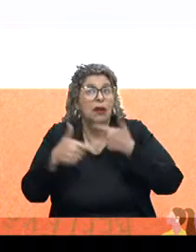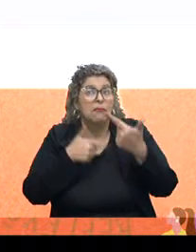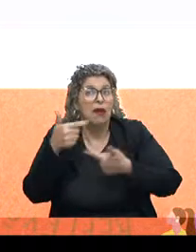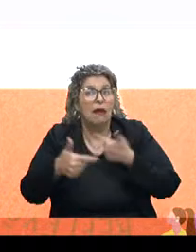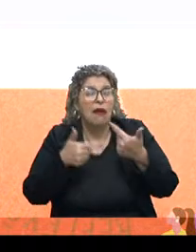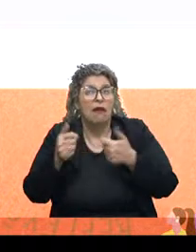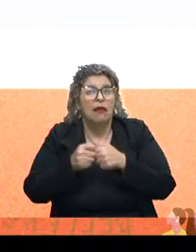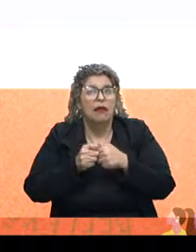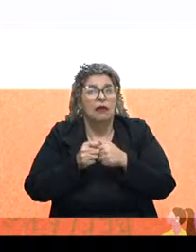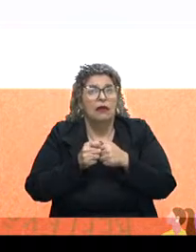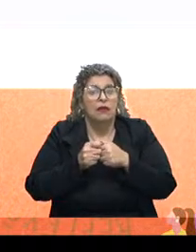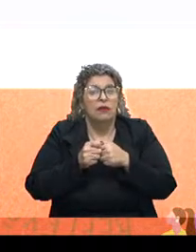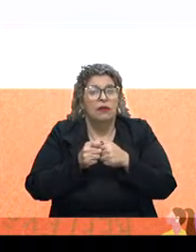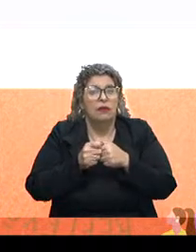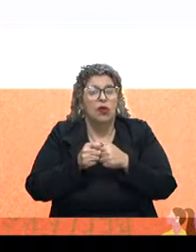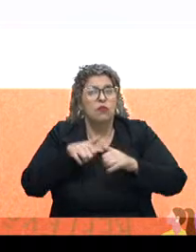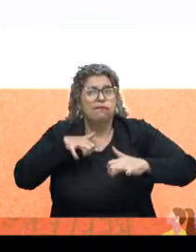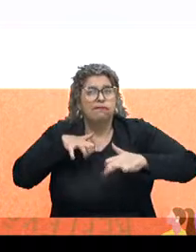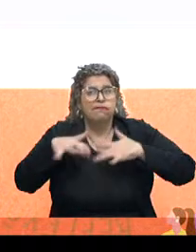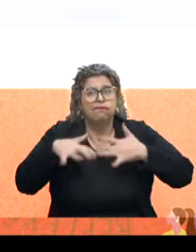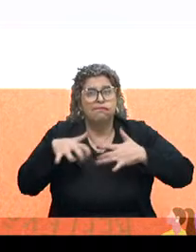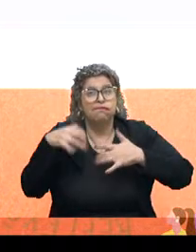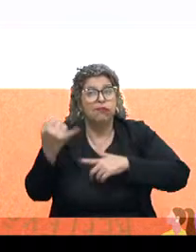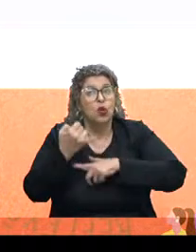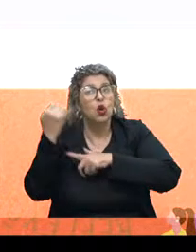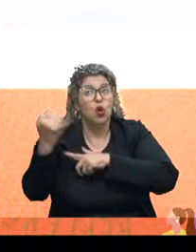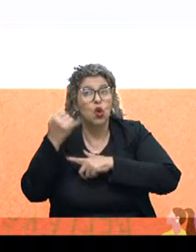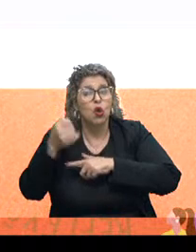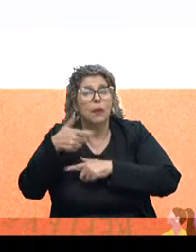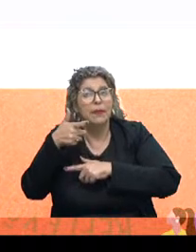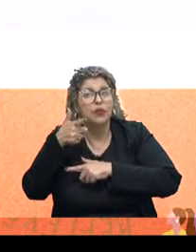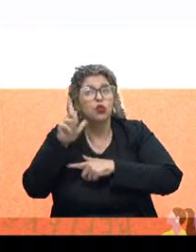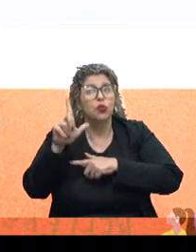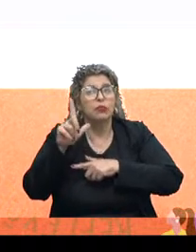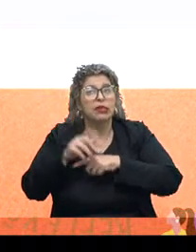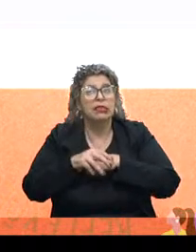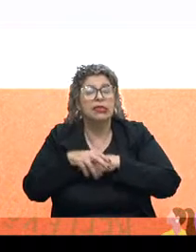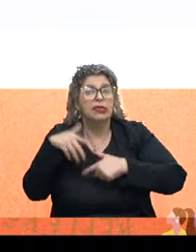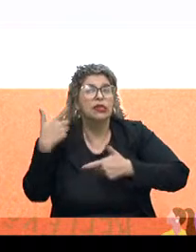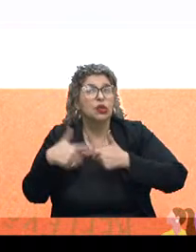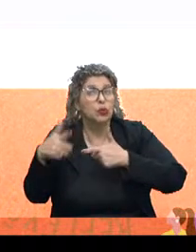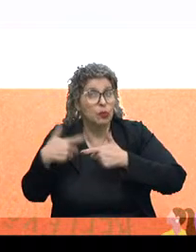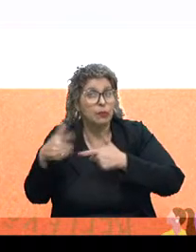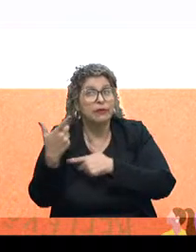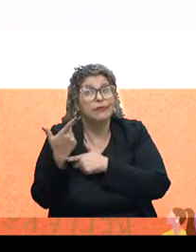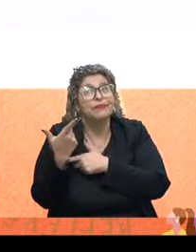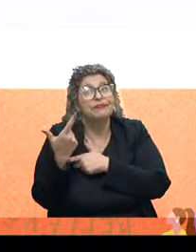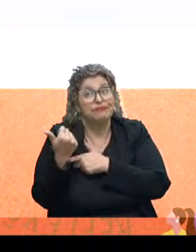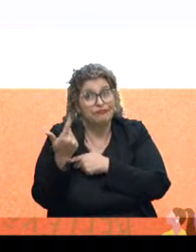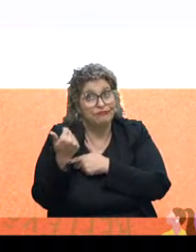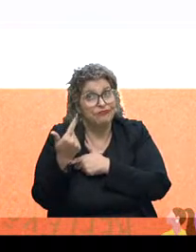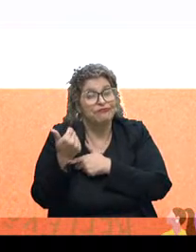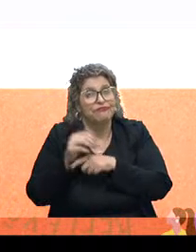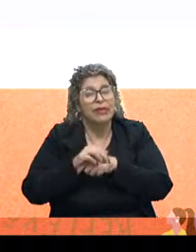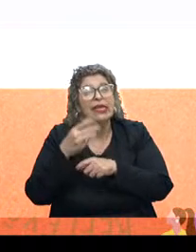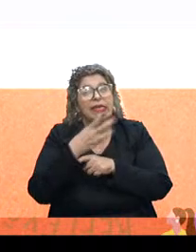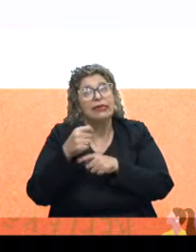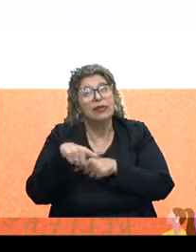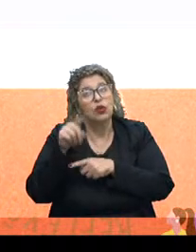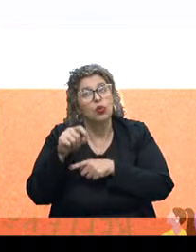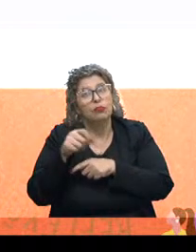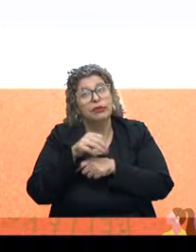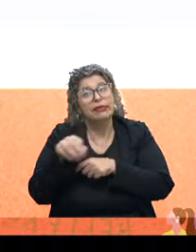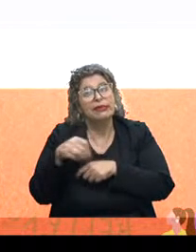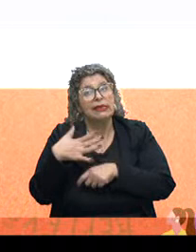um movimento importante para a superação desse problema financeiro. 31%